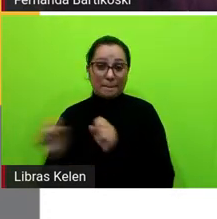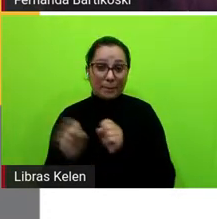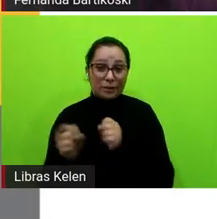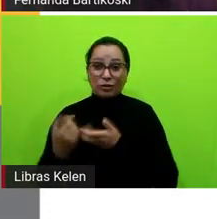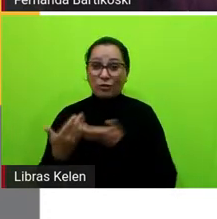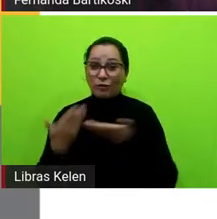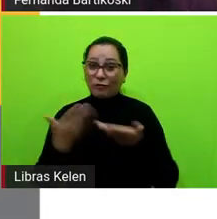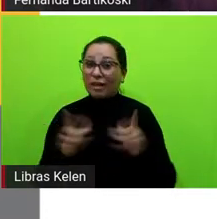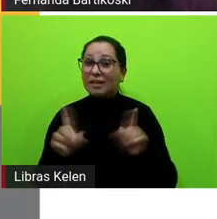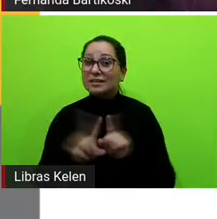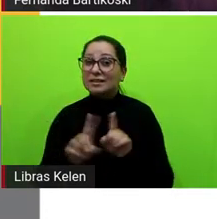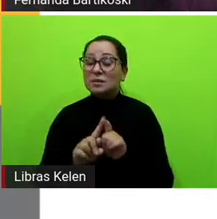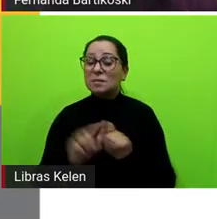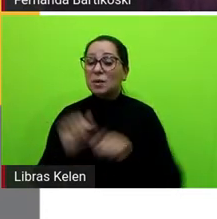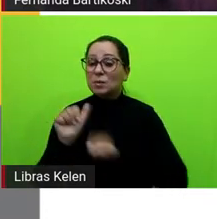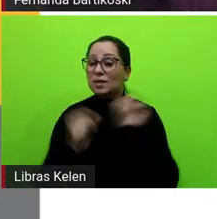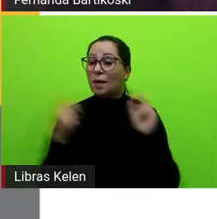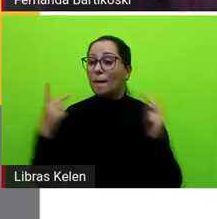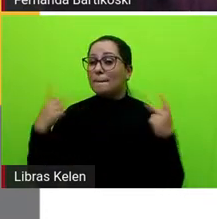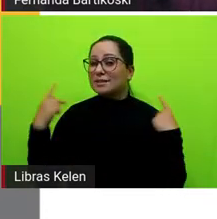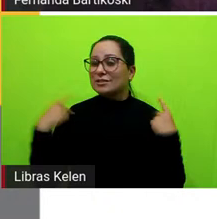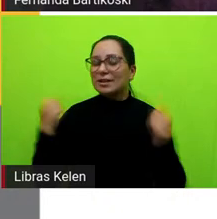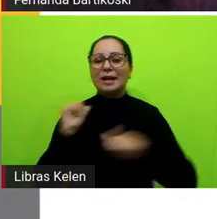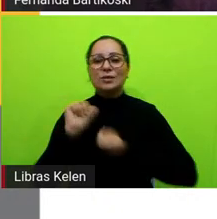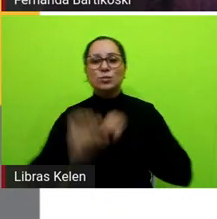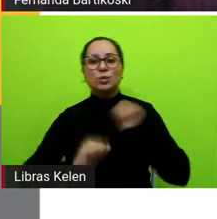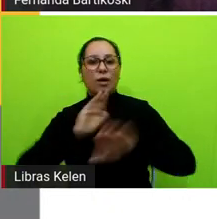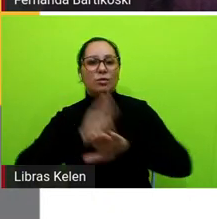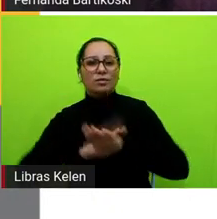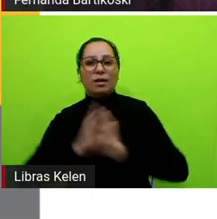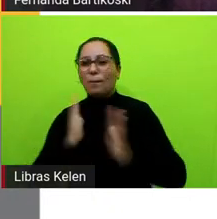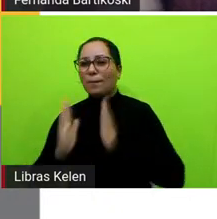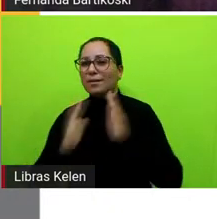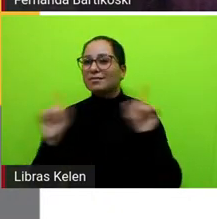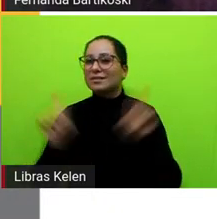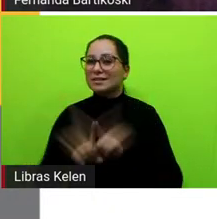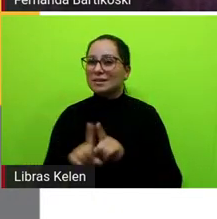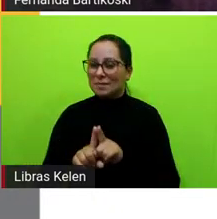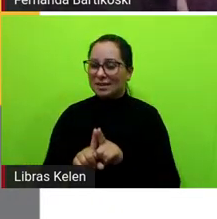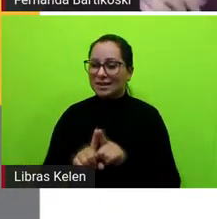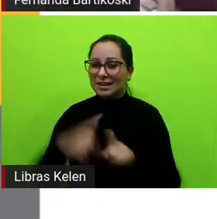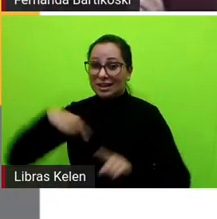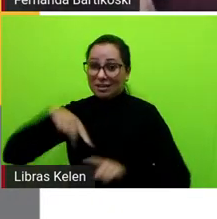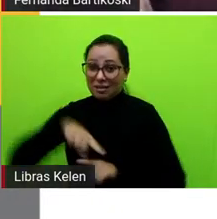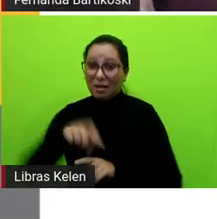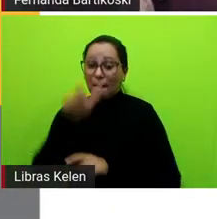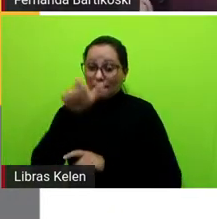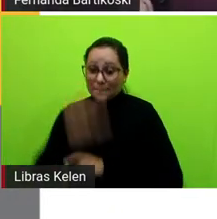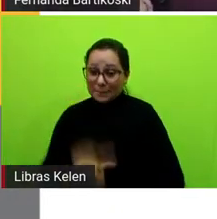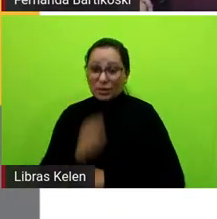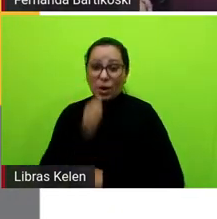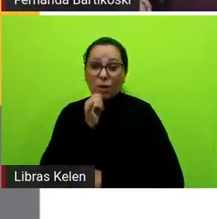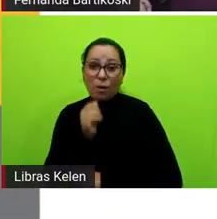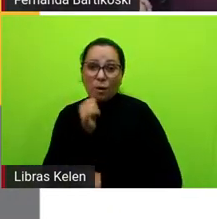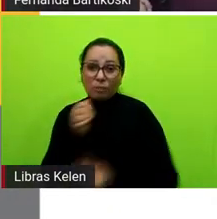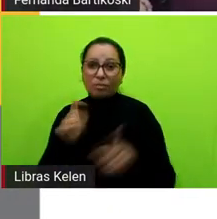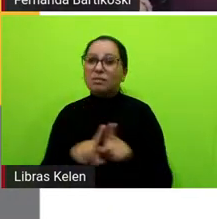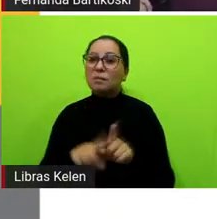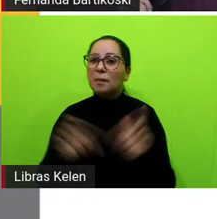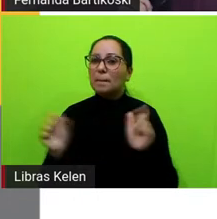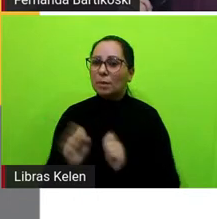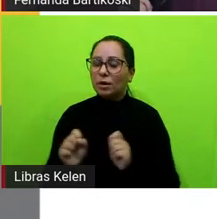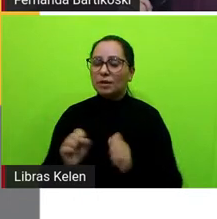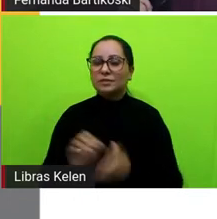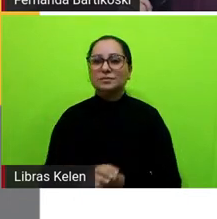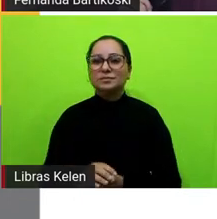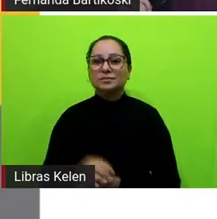o personagem a mudar o tempo óbvio que a gente também vai sugerir mudar o narrador óbvio que a gente também vai